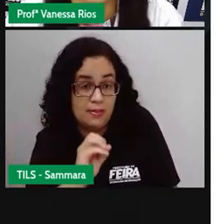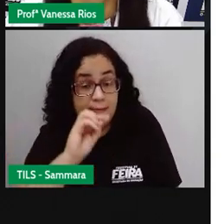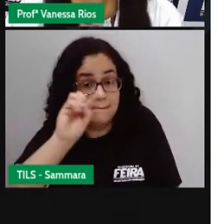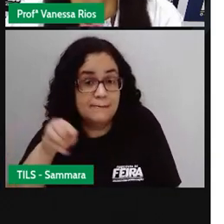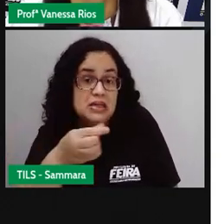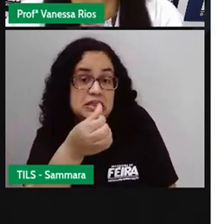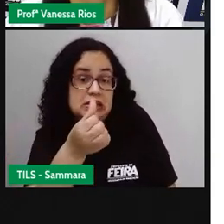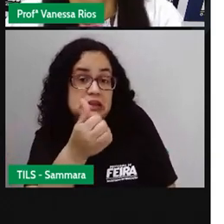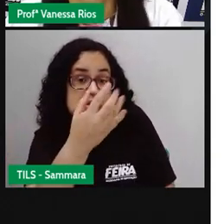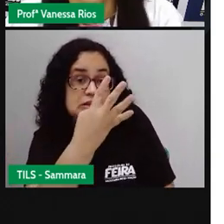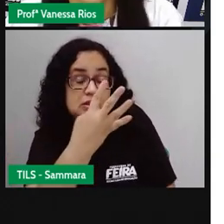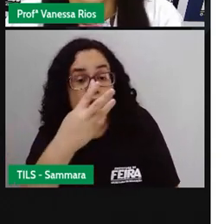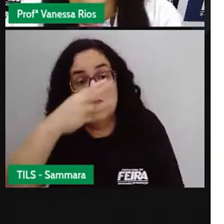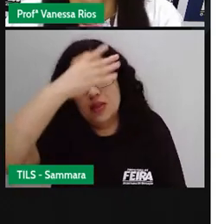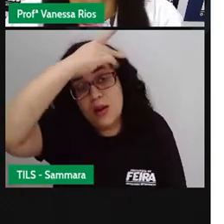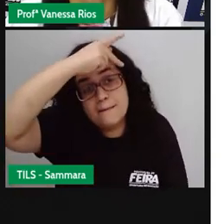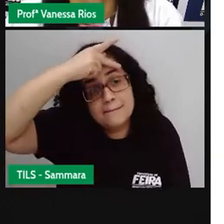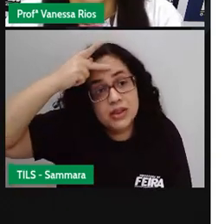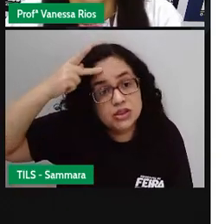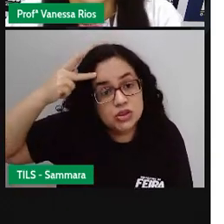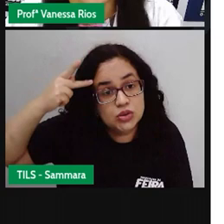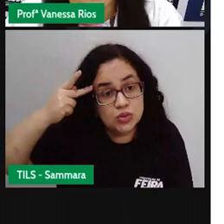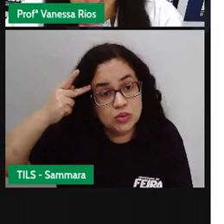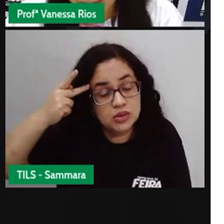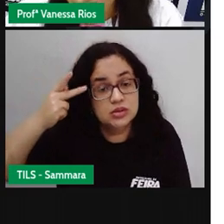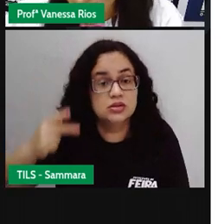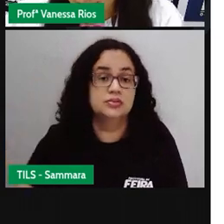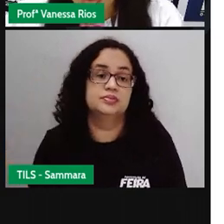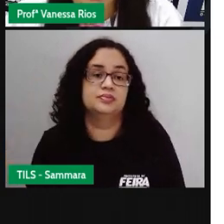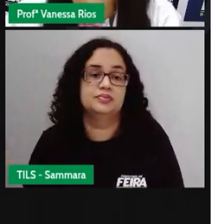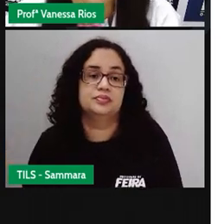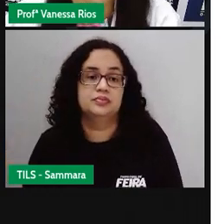.634 pessoas.